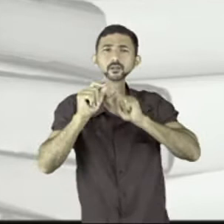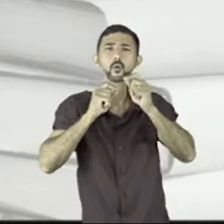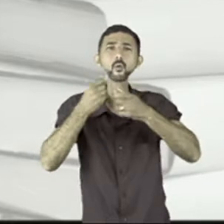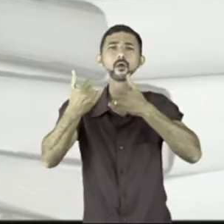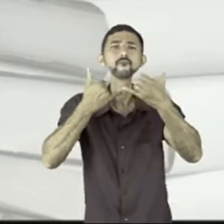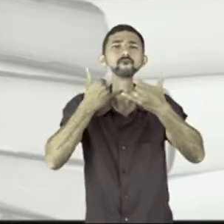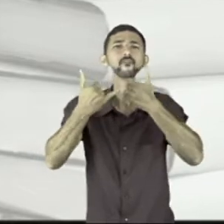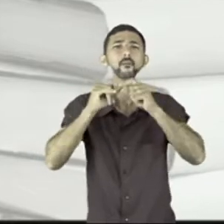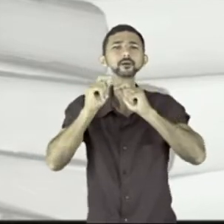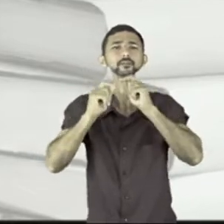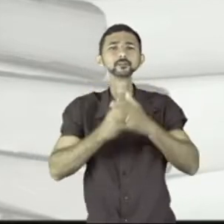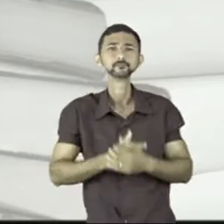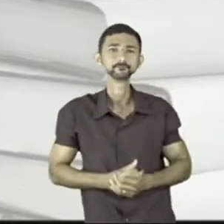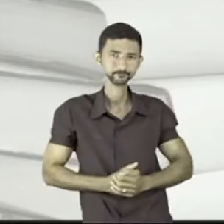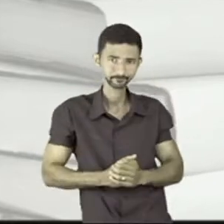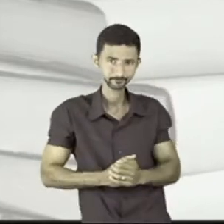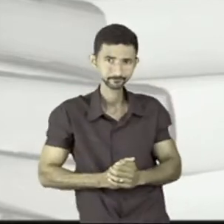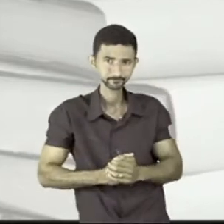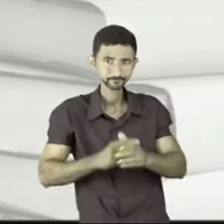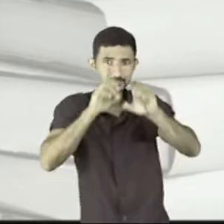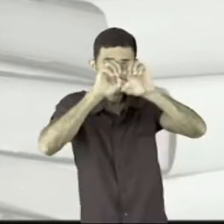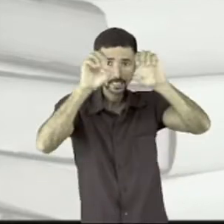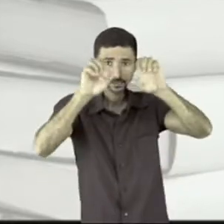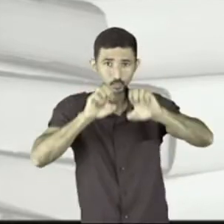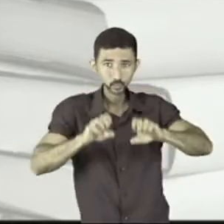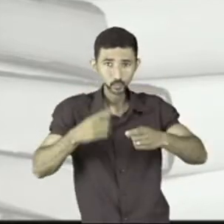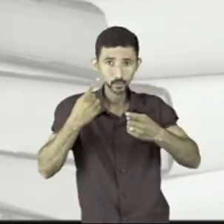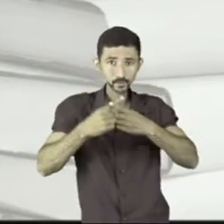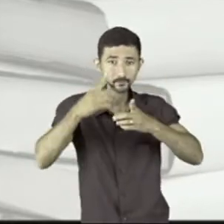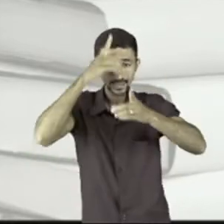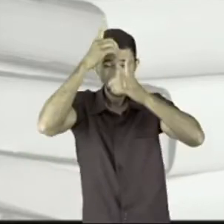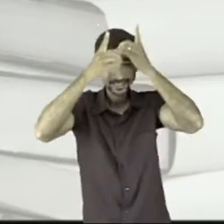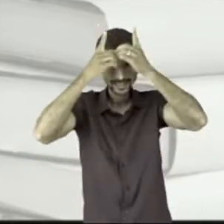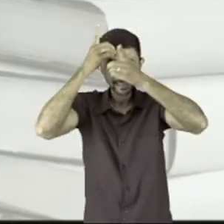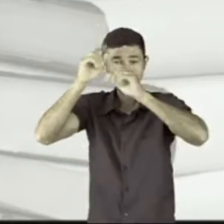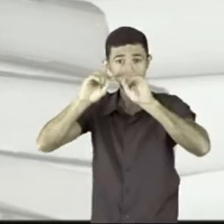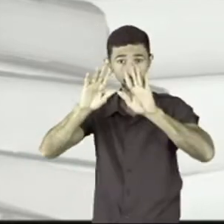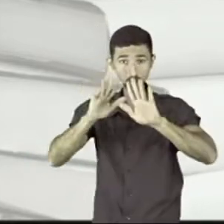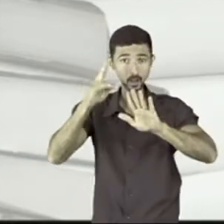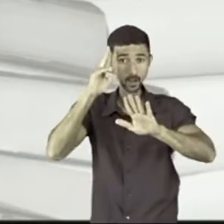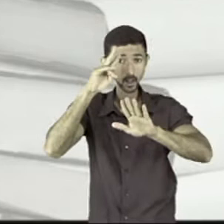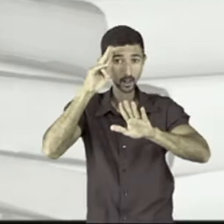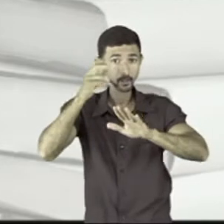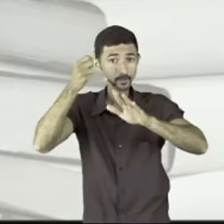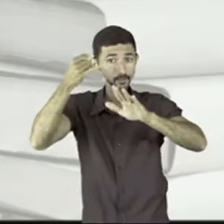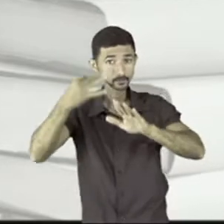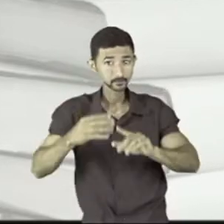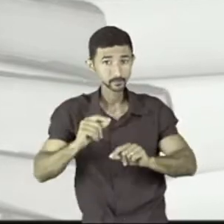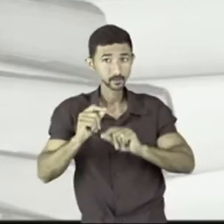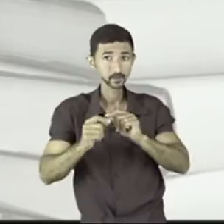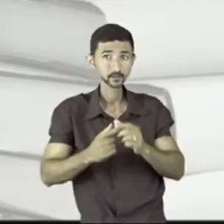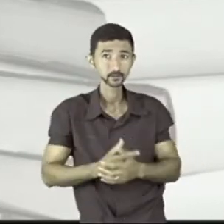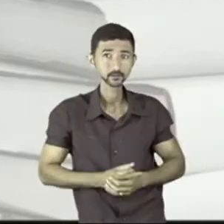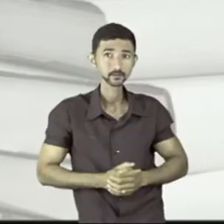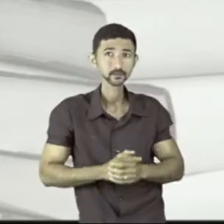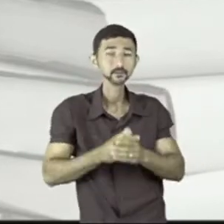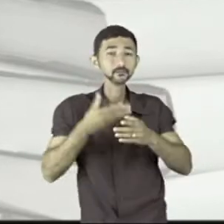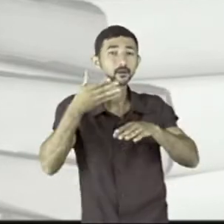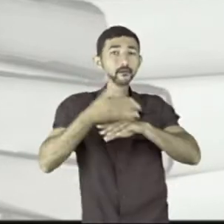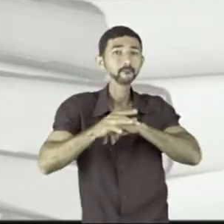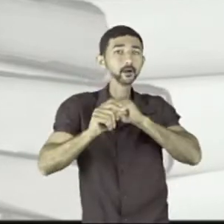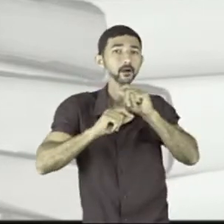não só em relação à estrutura, mas em relação às ideias? Lembra que nós estamos falando da